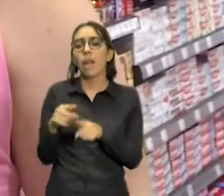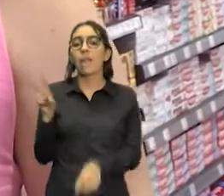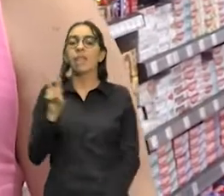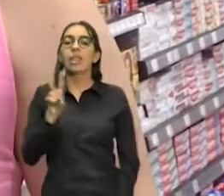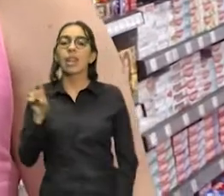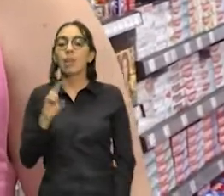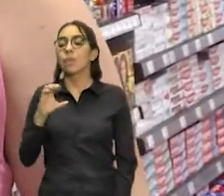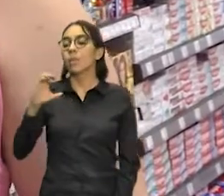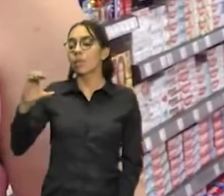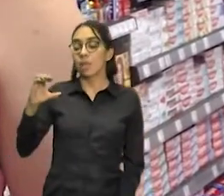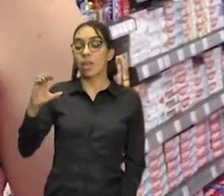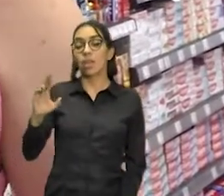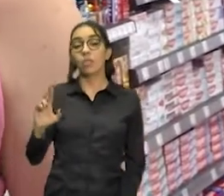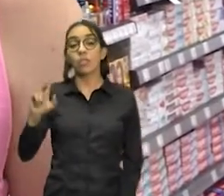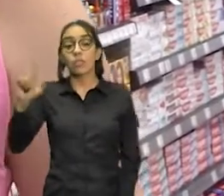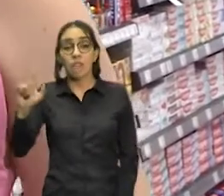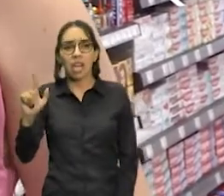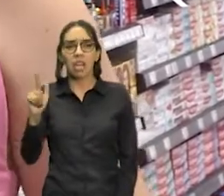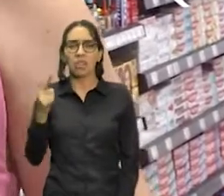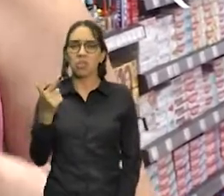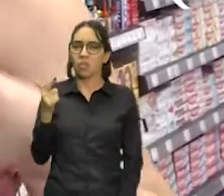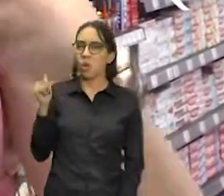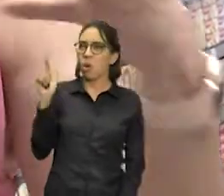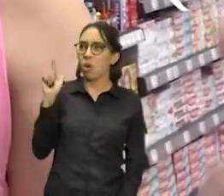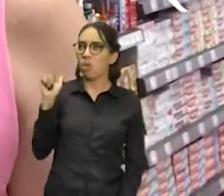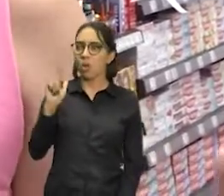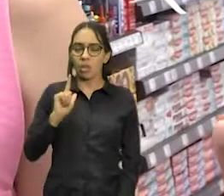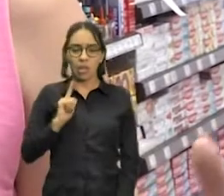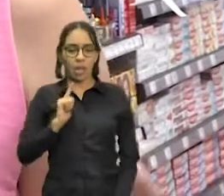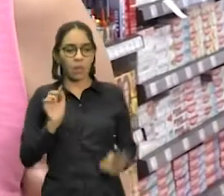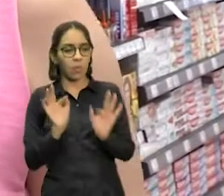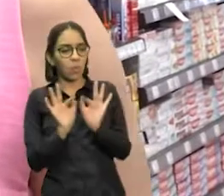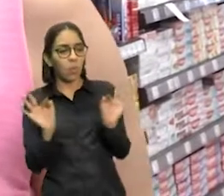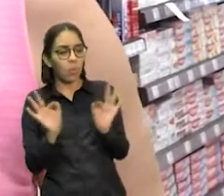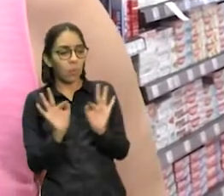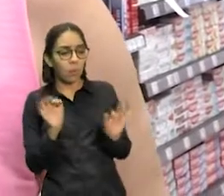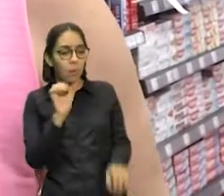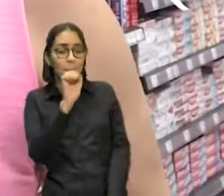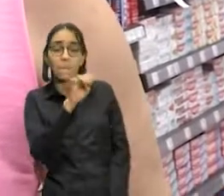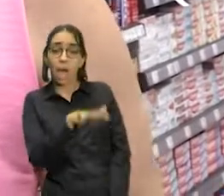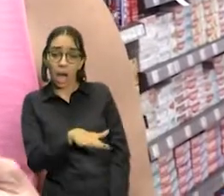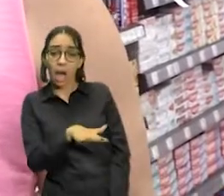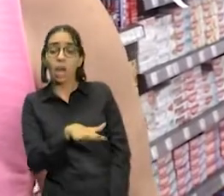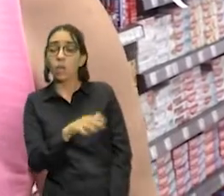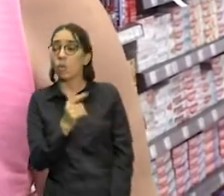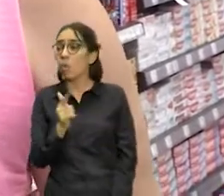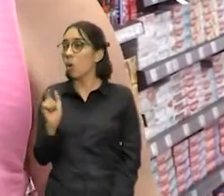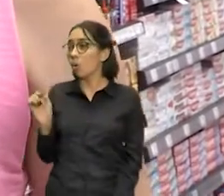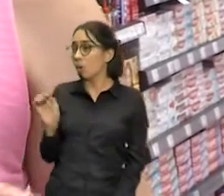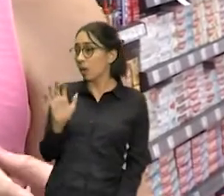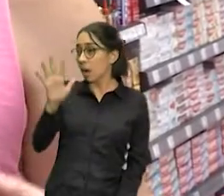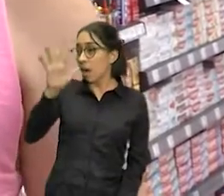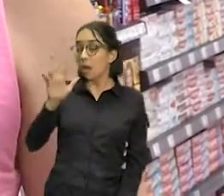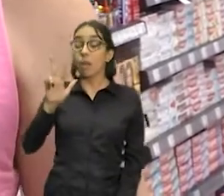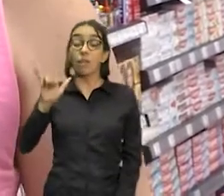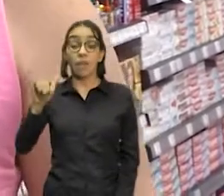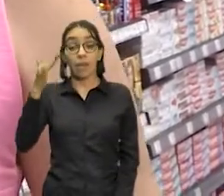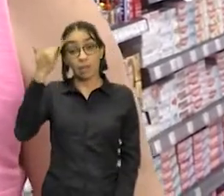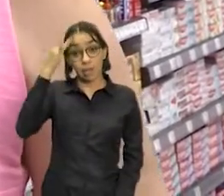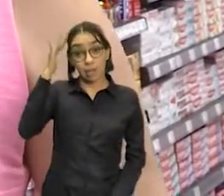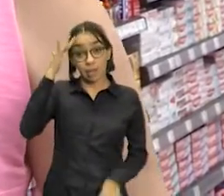que outro produto de vitamina C? Existe um bem barato, um bem mais caro. Aí você vai na questão da